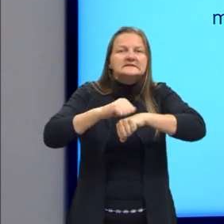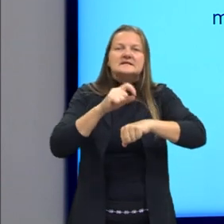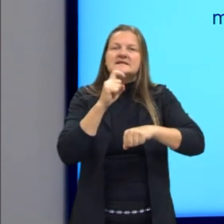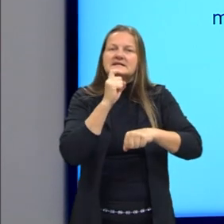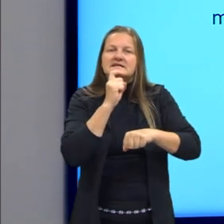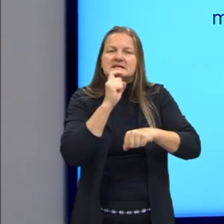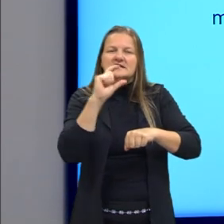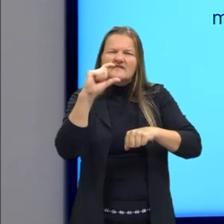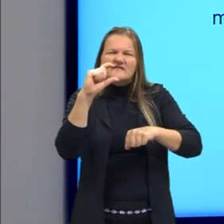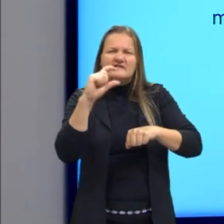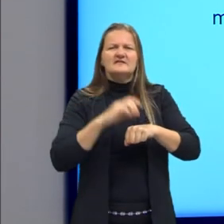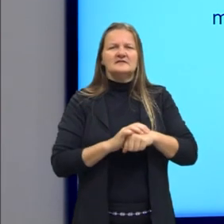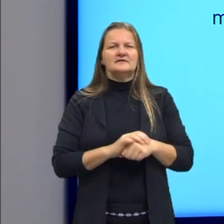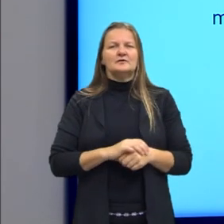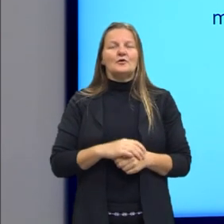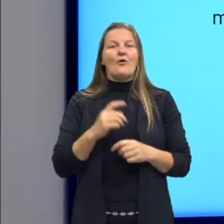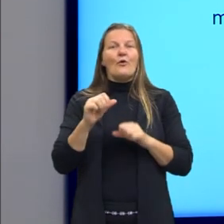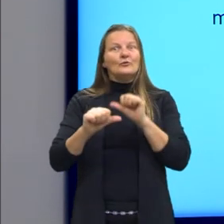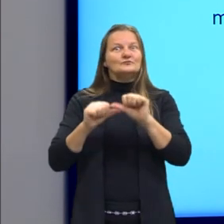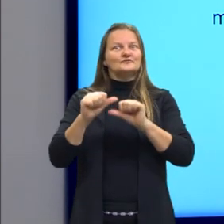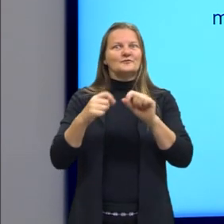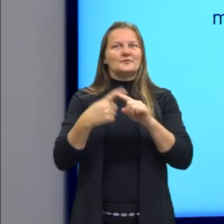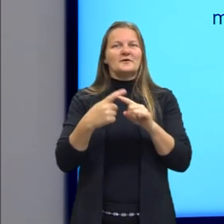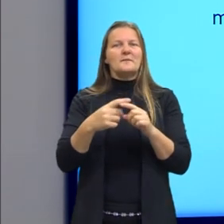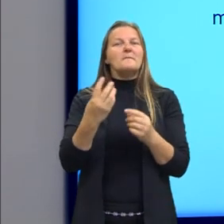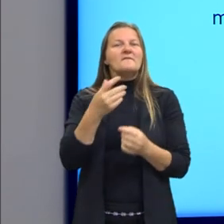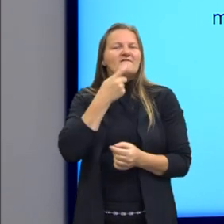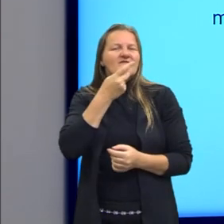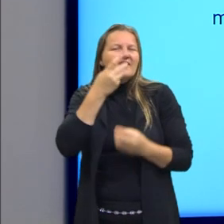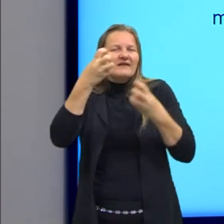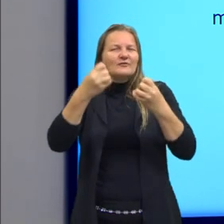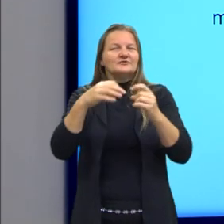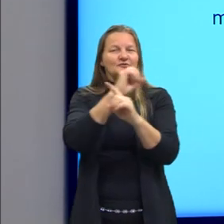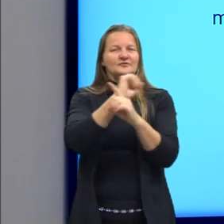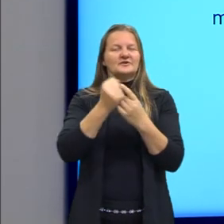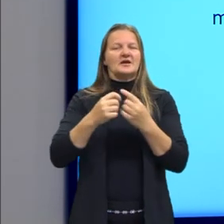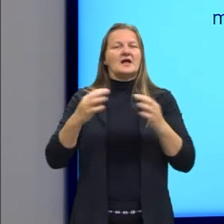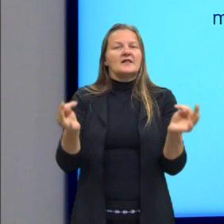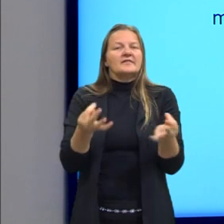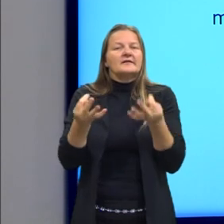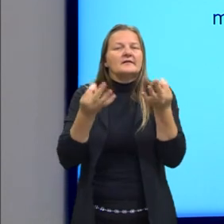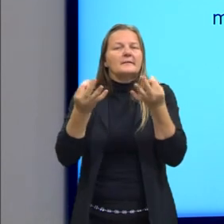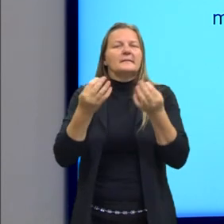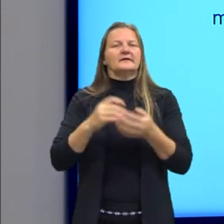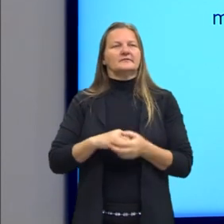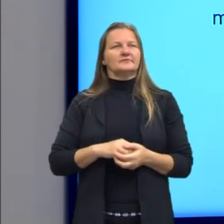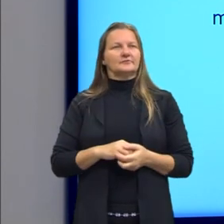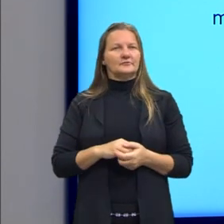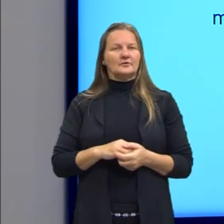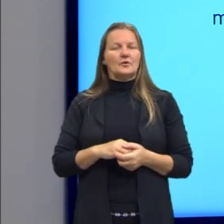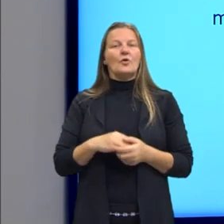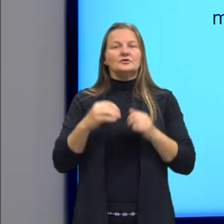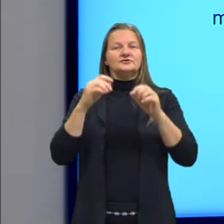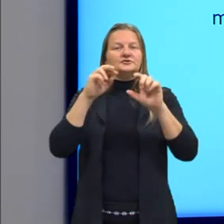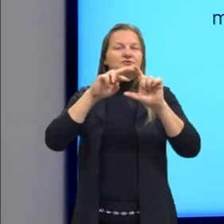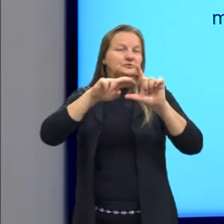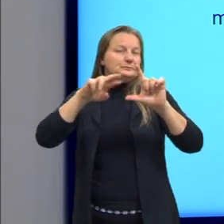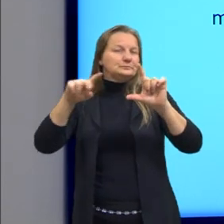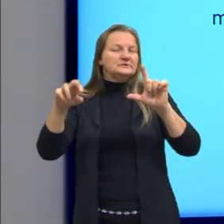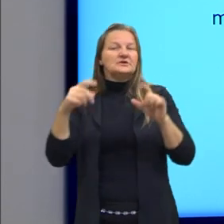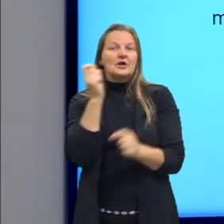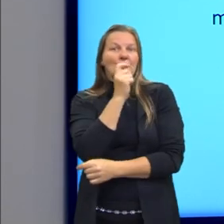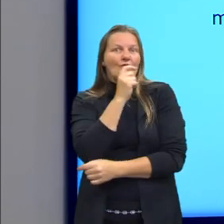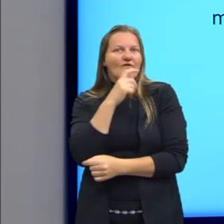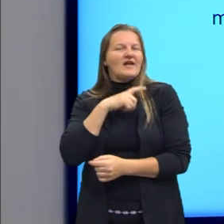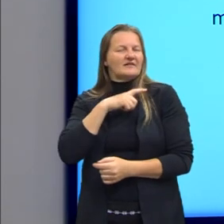esse nome, né? Com refrigeração, porque se fala em tratamentos de crioscopia, né? Na mídia traz, as novelas